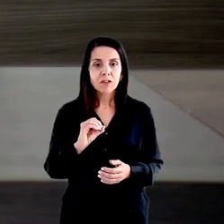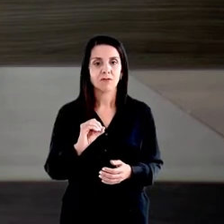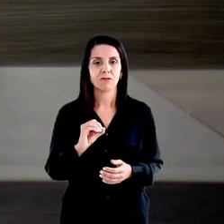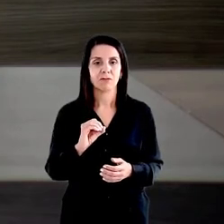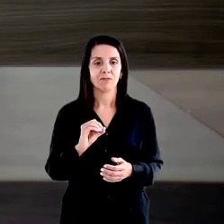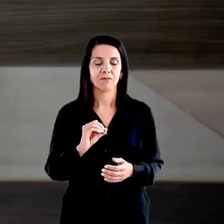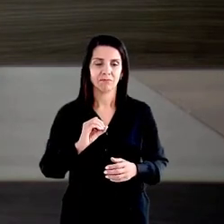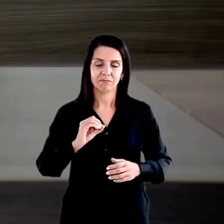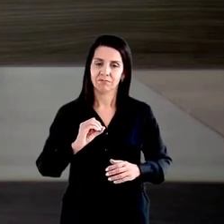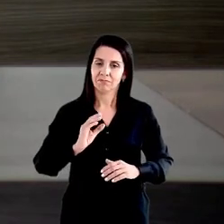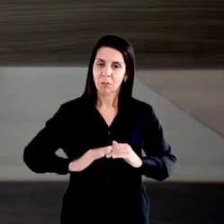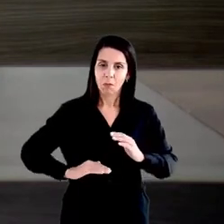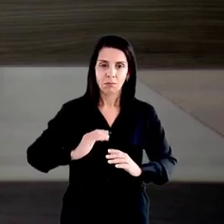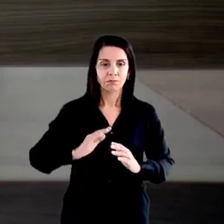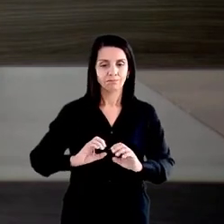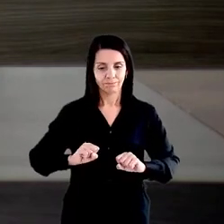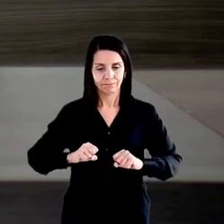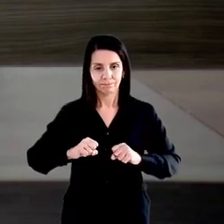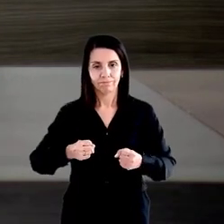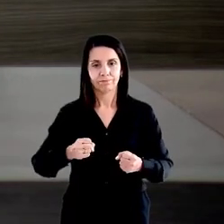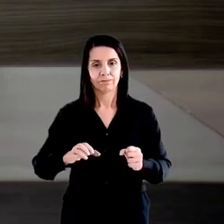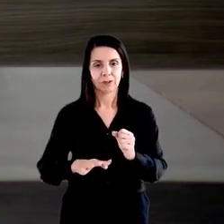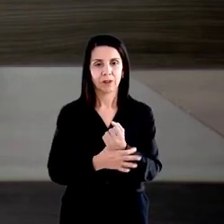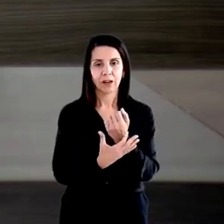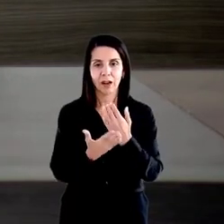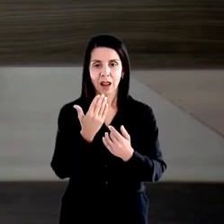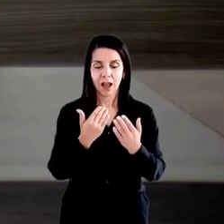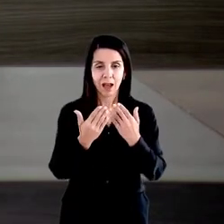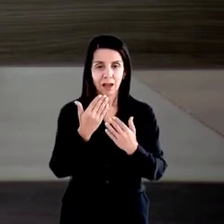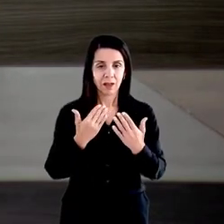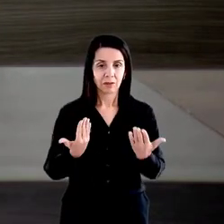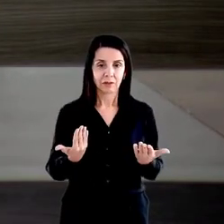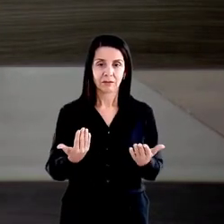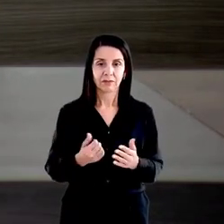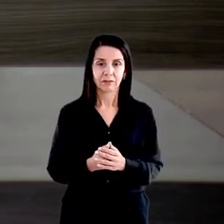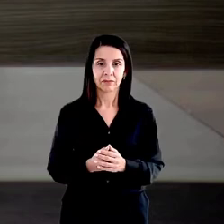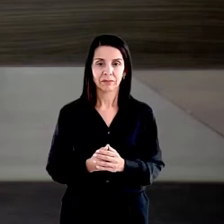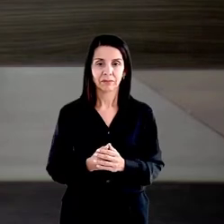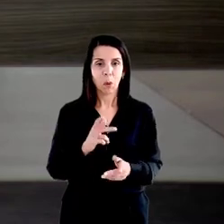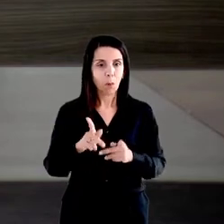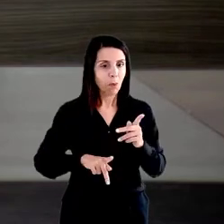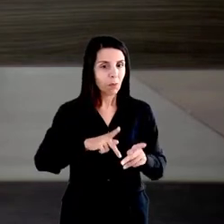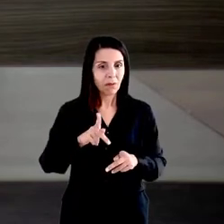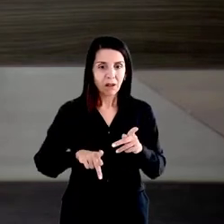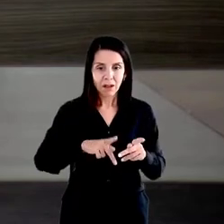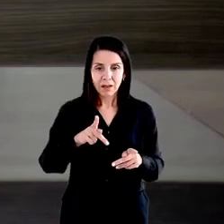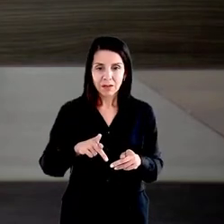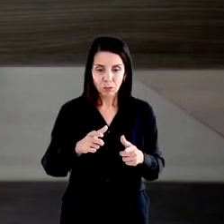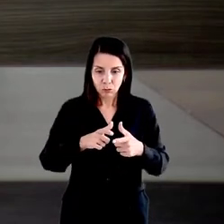alimentar, num Estado cuja população 2,1 milhões está passando fome,